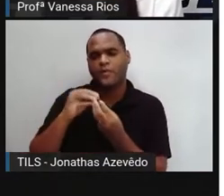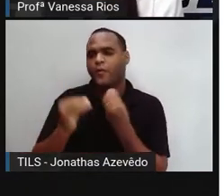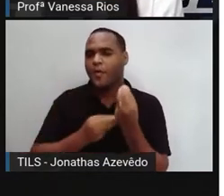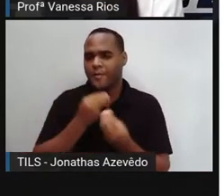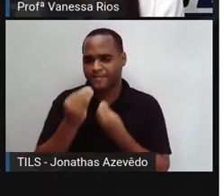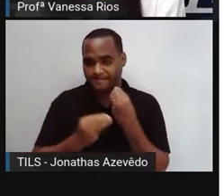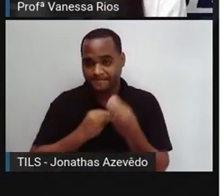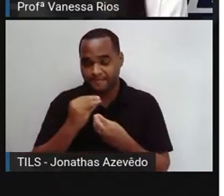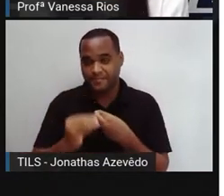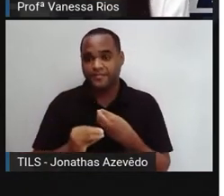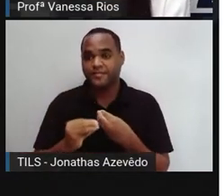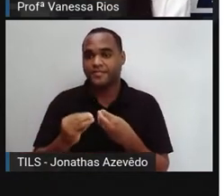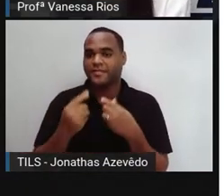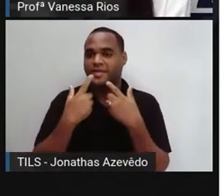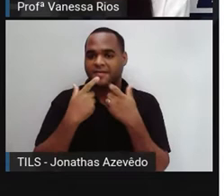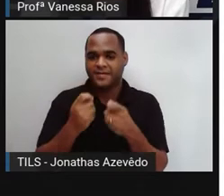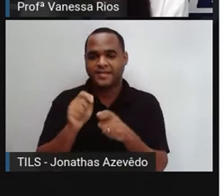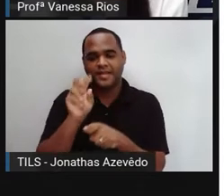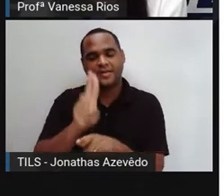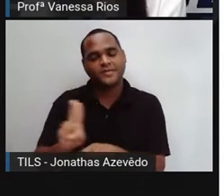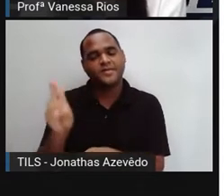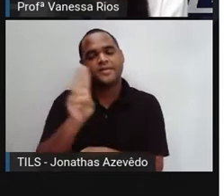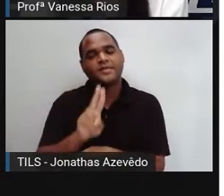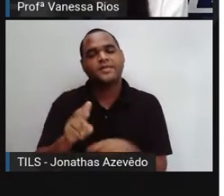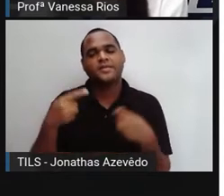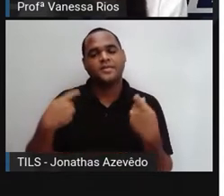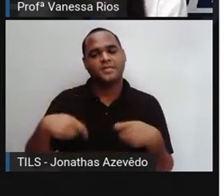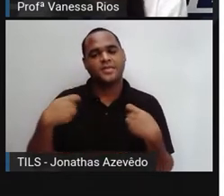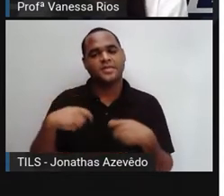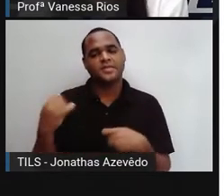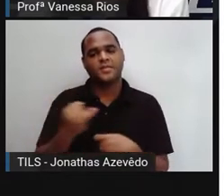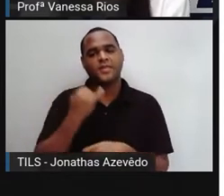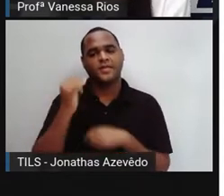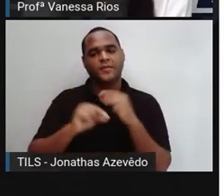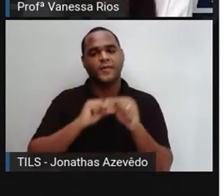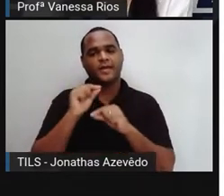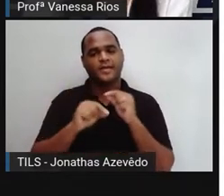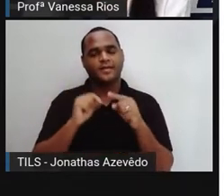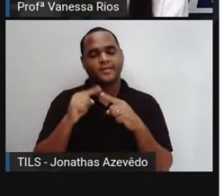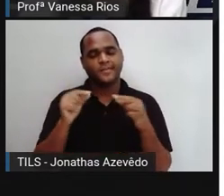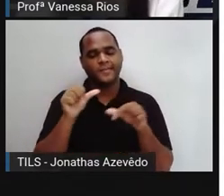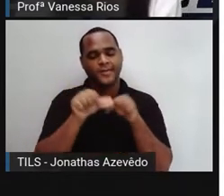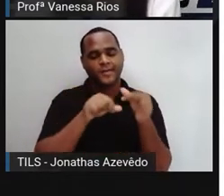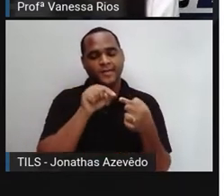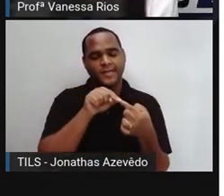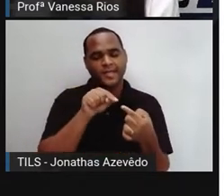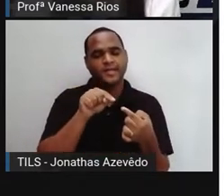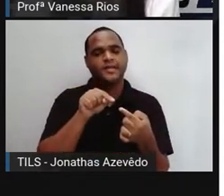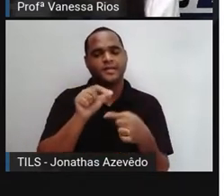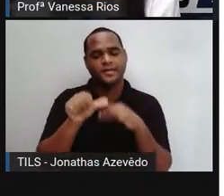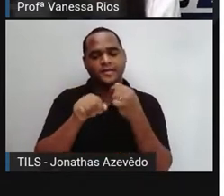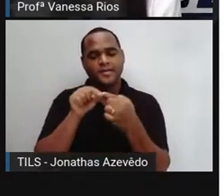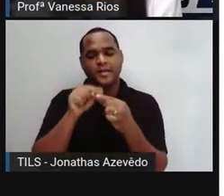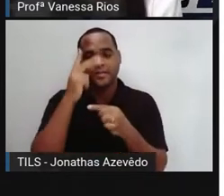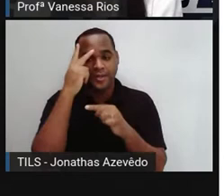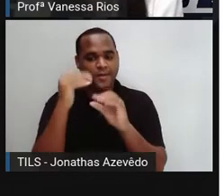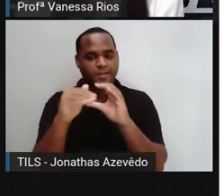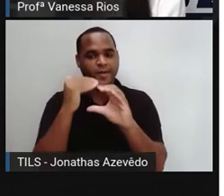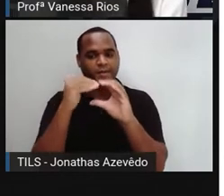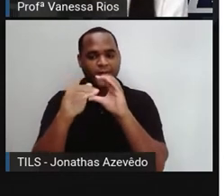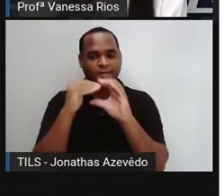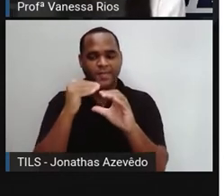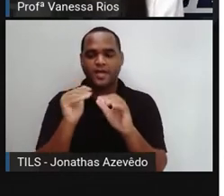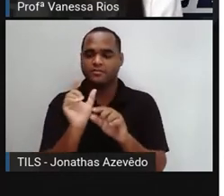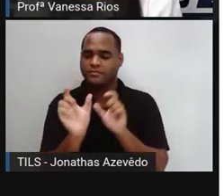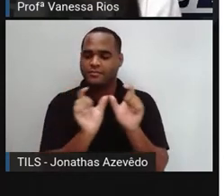a linguagem utilizada, ela precisa estar adequada, não é? A quem está recebendo. Para que as